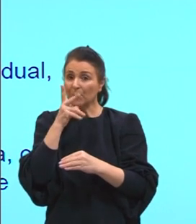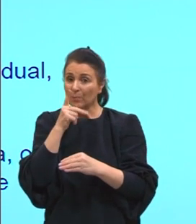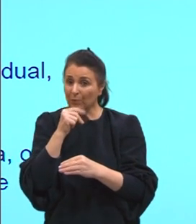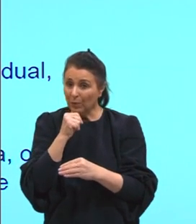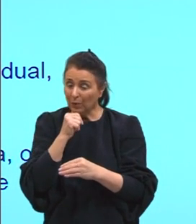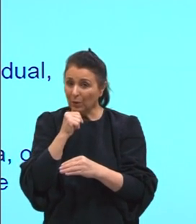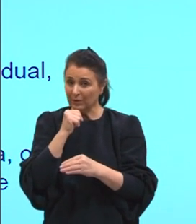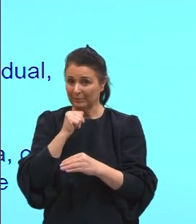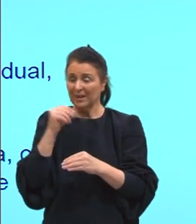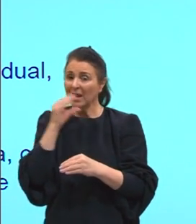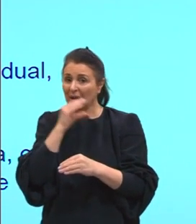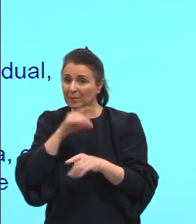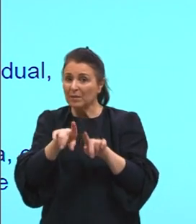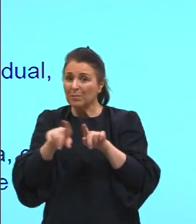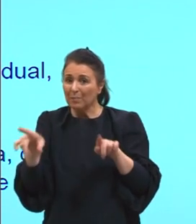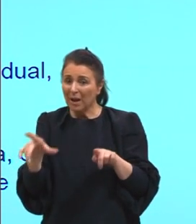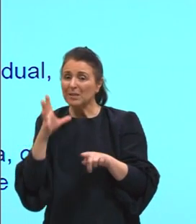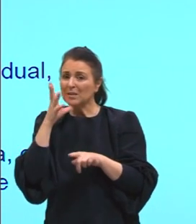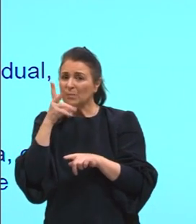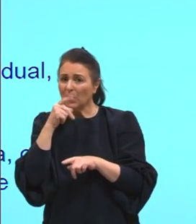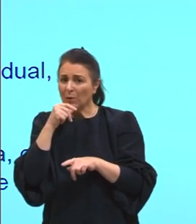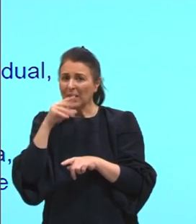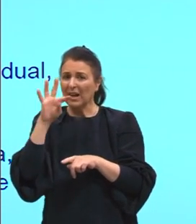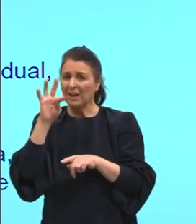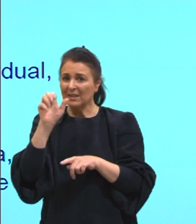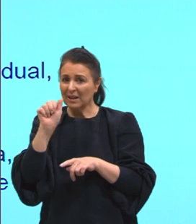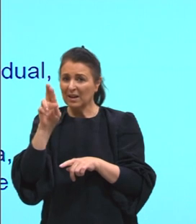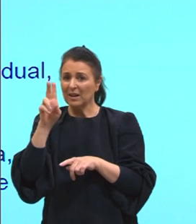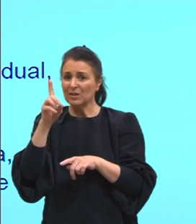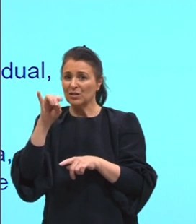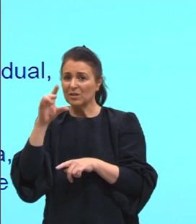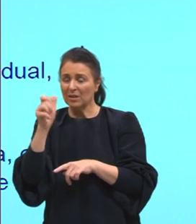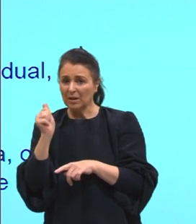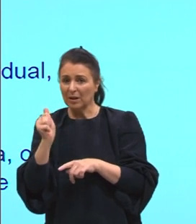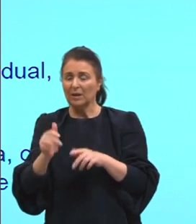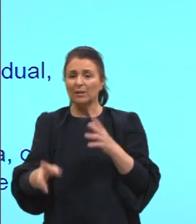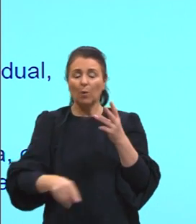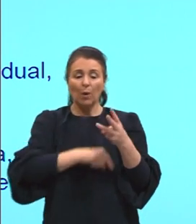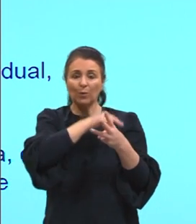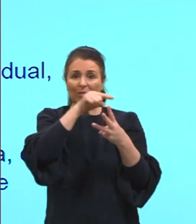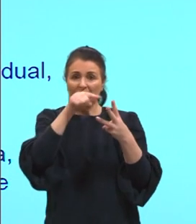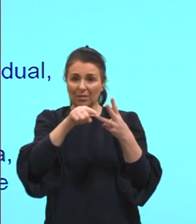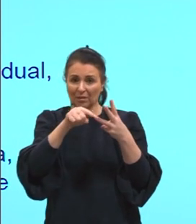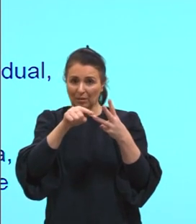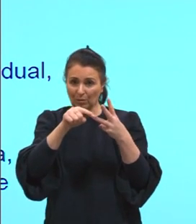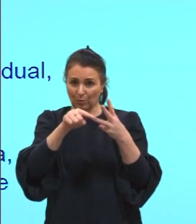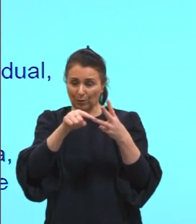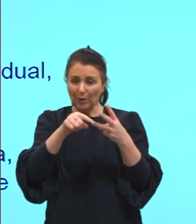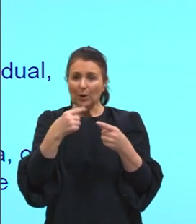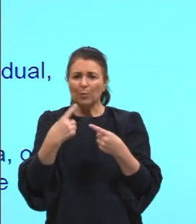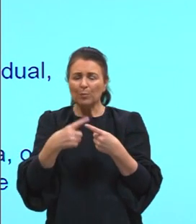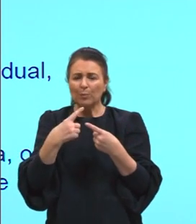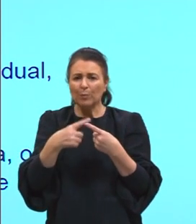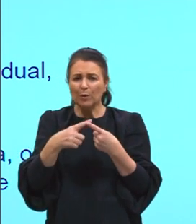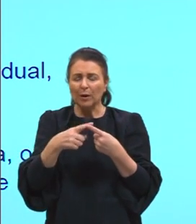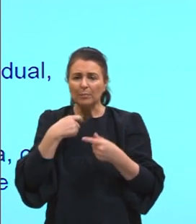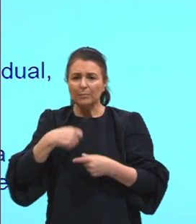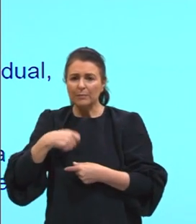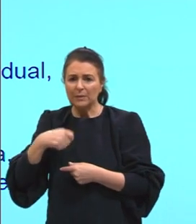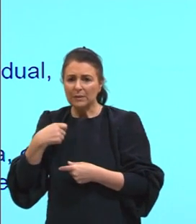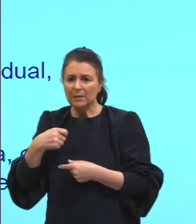rápida e tardia, né, então, o setor terciário acaba ficando inchado dessas regiões, porque o que que acontece? Eu preciso